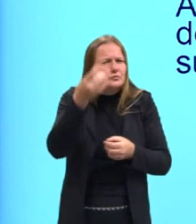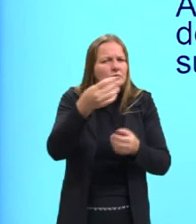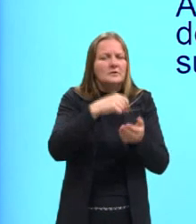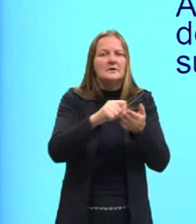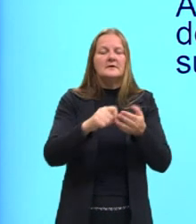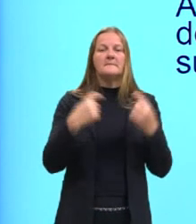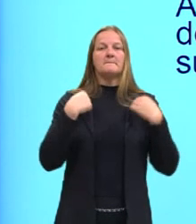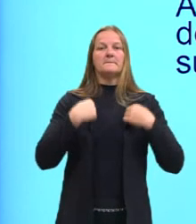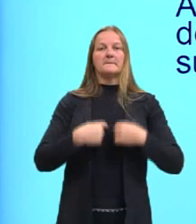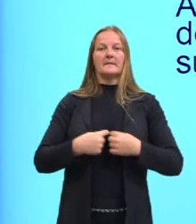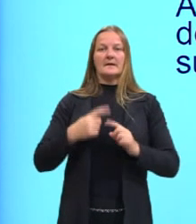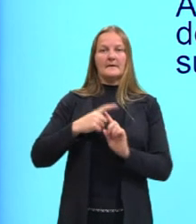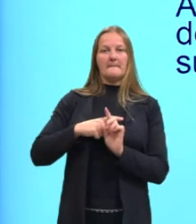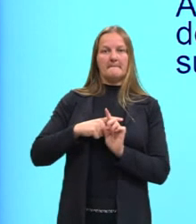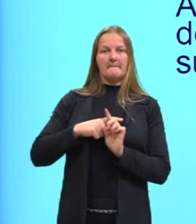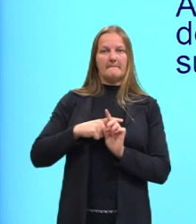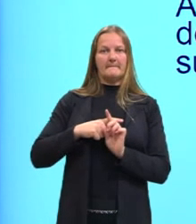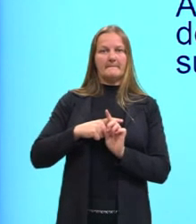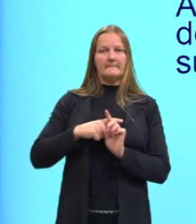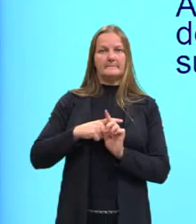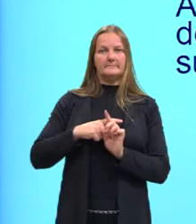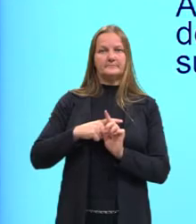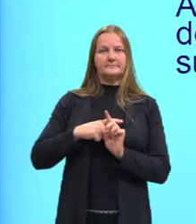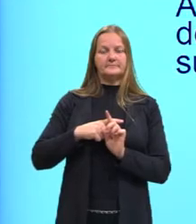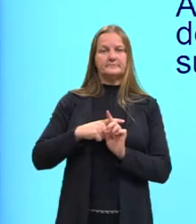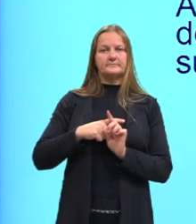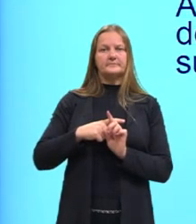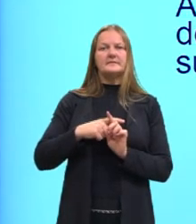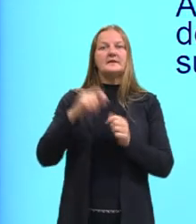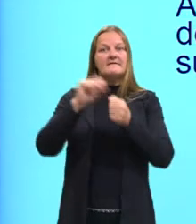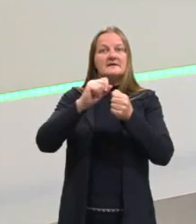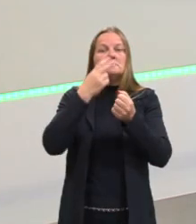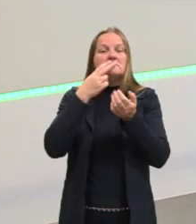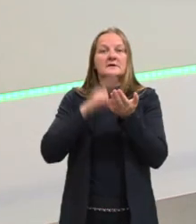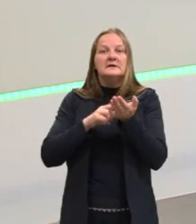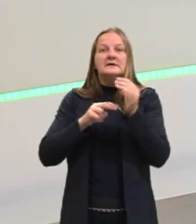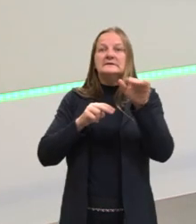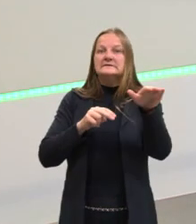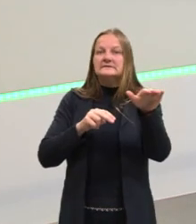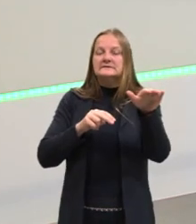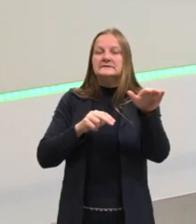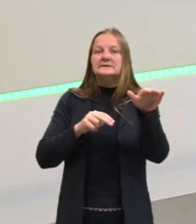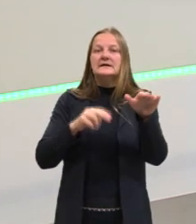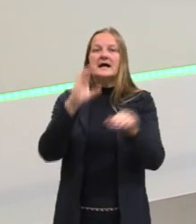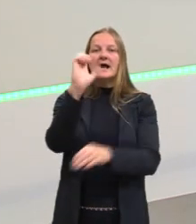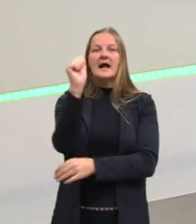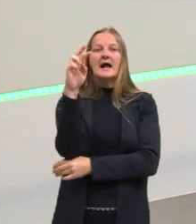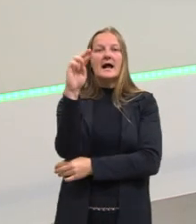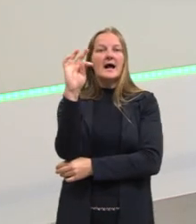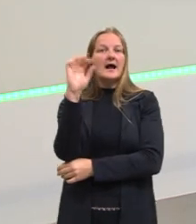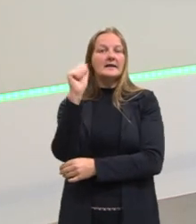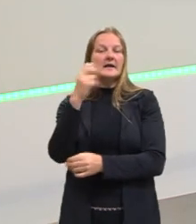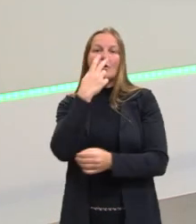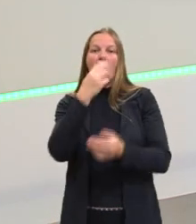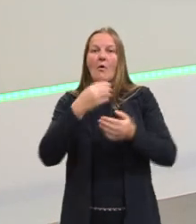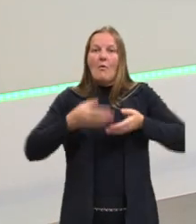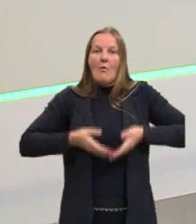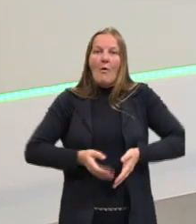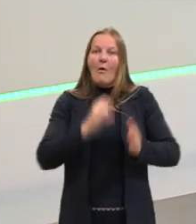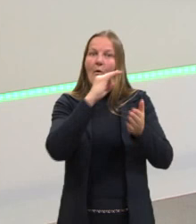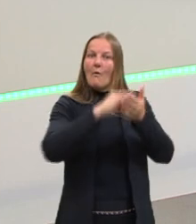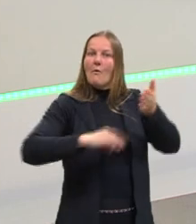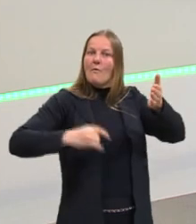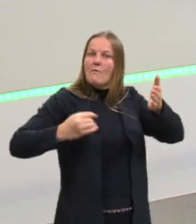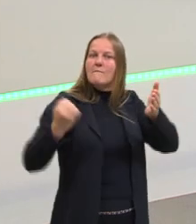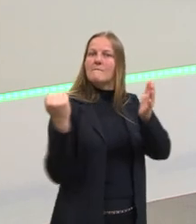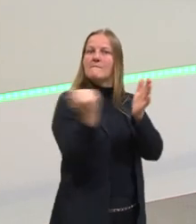Vaz de Caminha, ele escreve a carta de Pero Vaz de Caminha. A gente chama ela de Certidão de Nascimento do Brasil porque é o